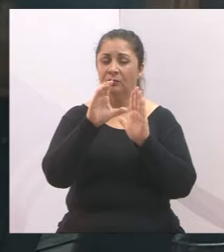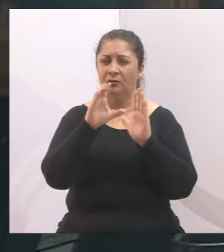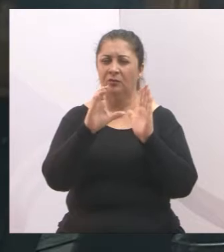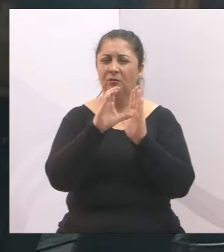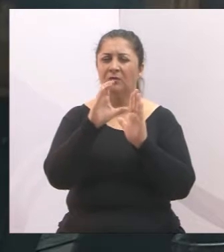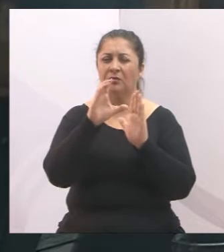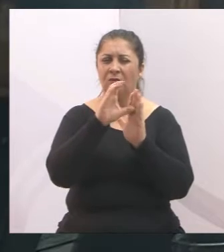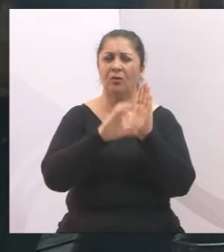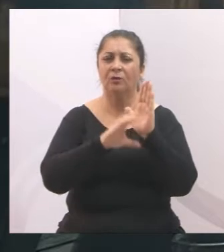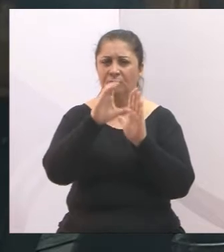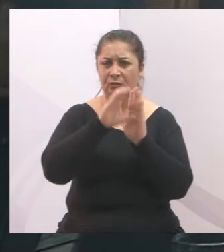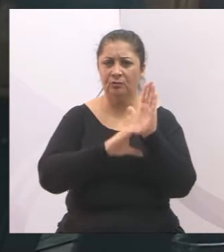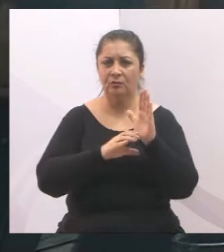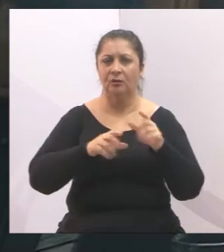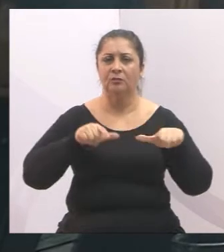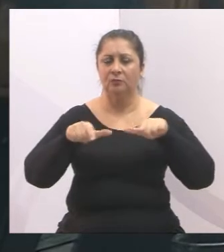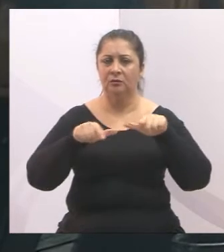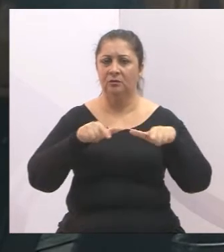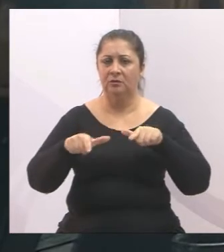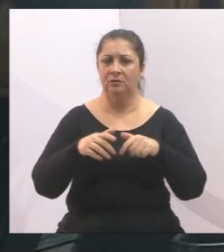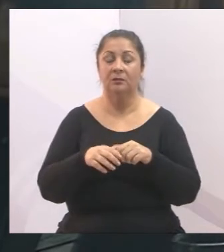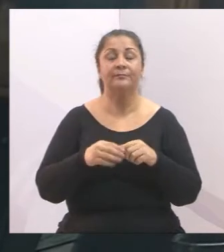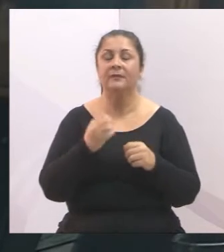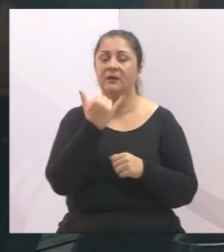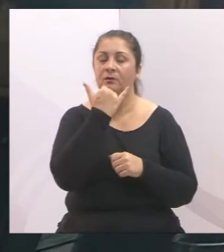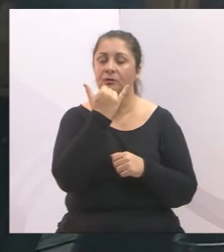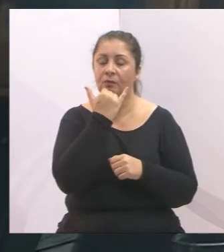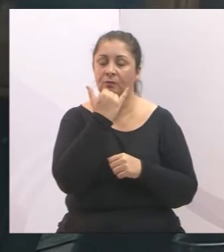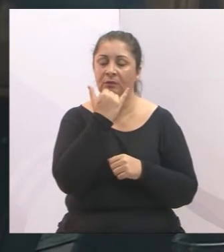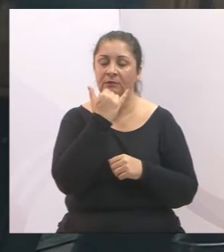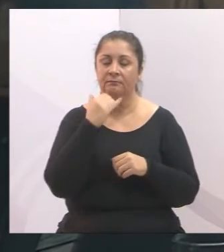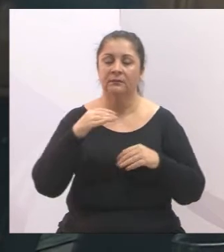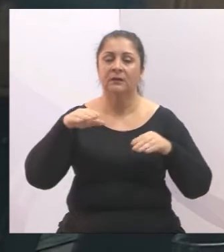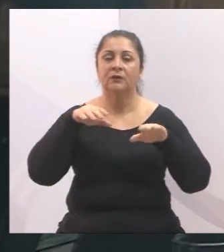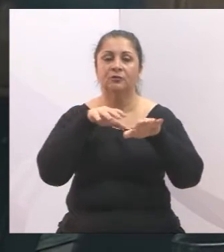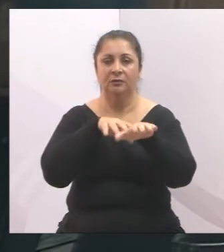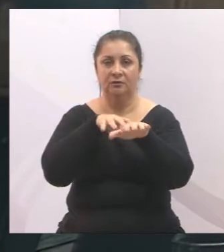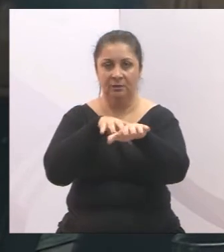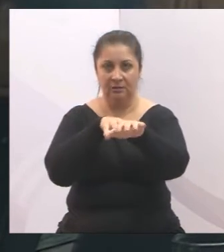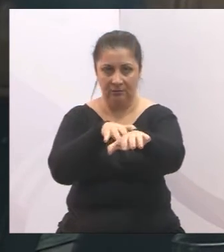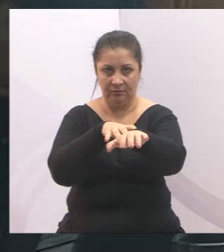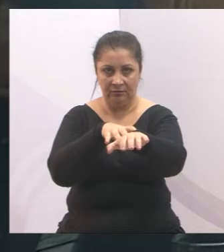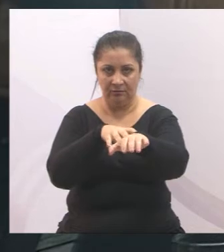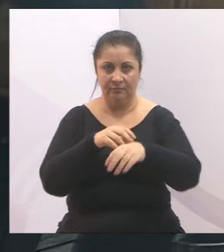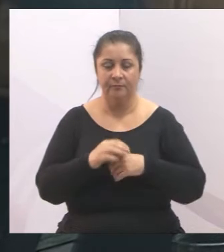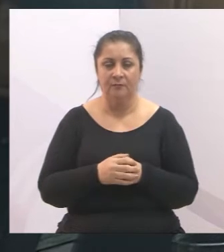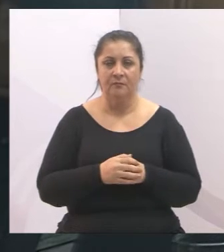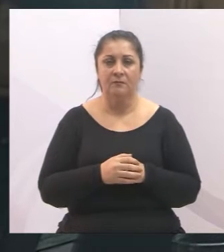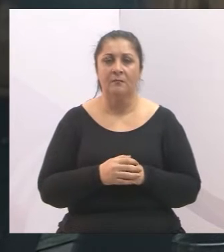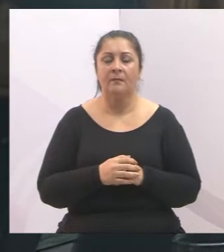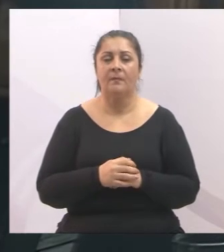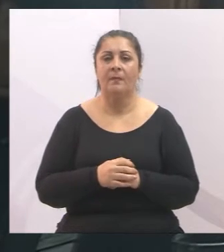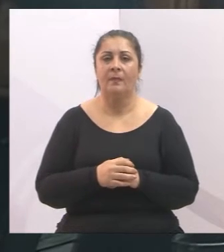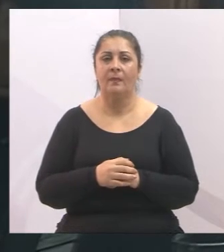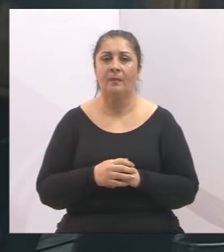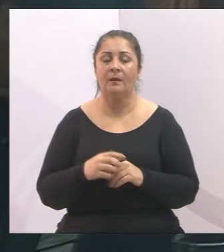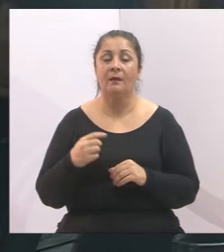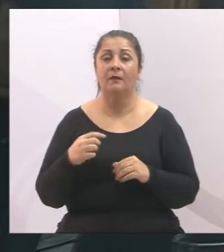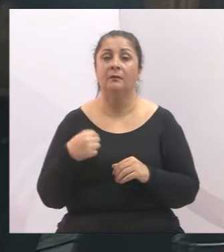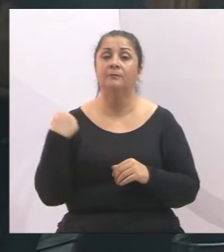precisa recolher os seus tributos como qualquer outro cidadão desse município e aí nós estamos